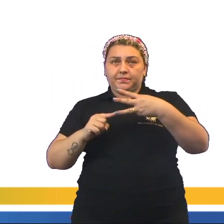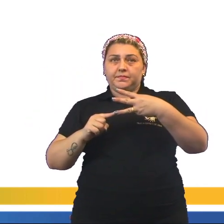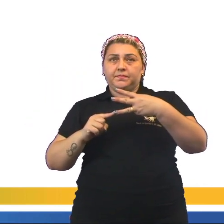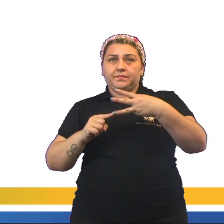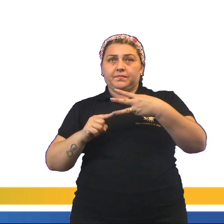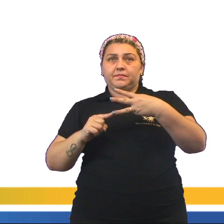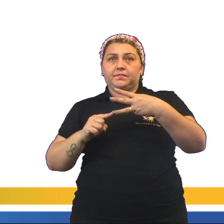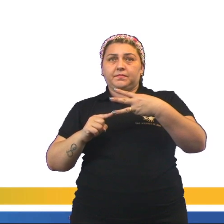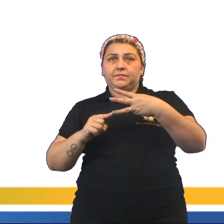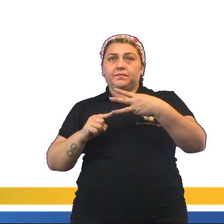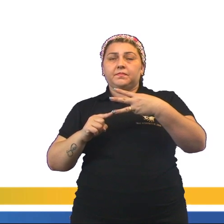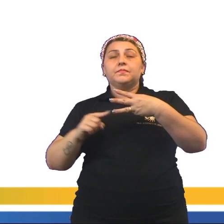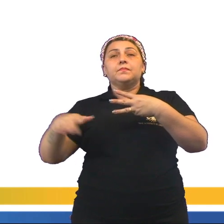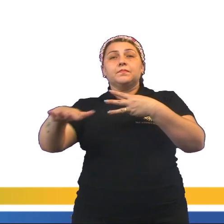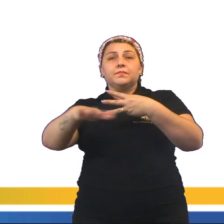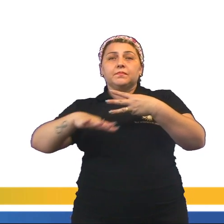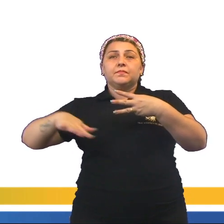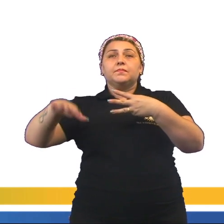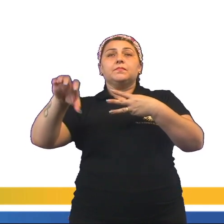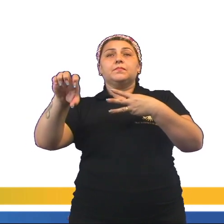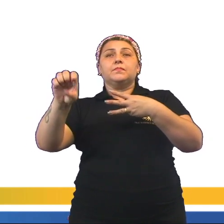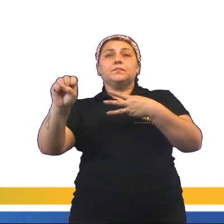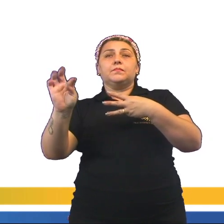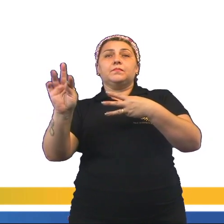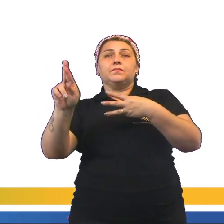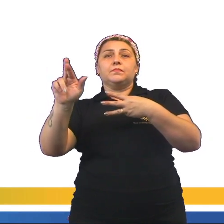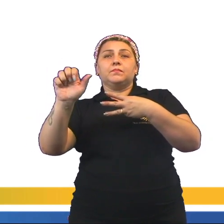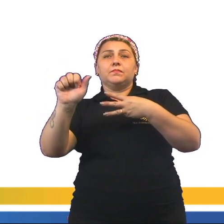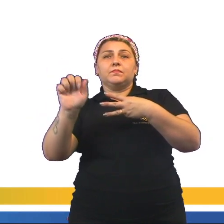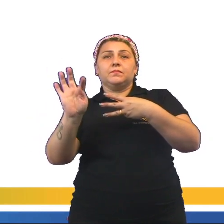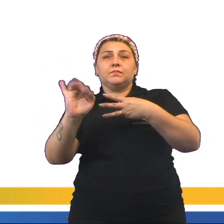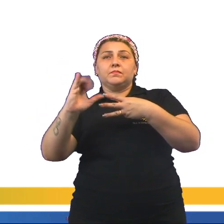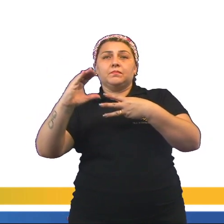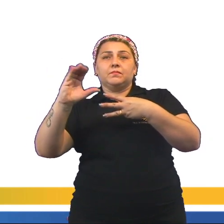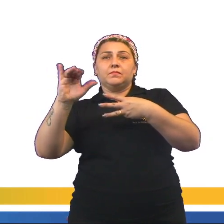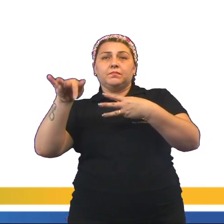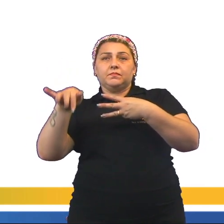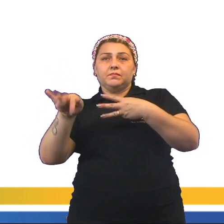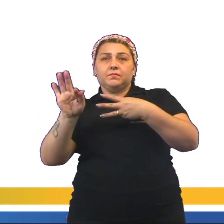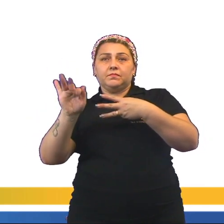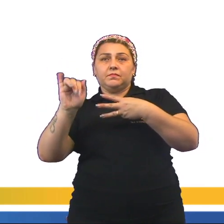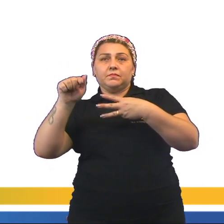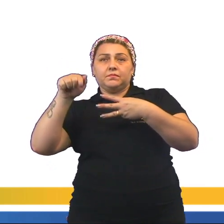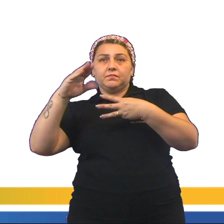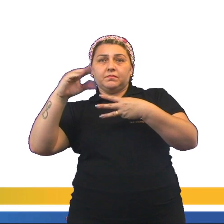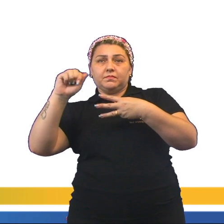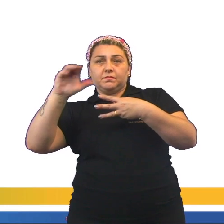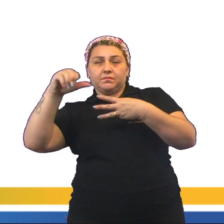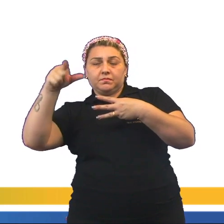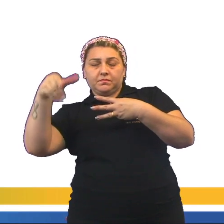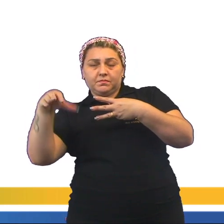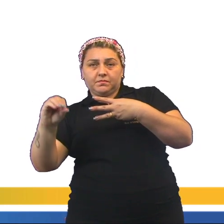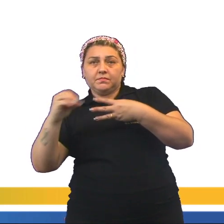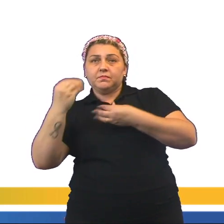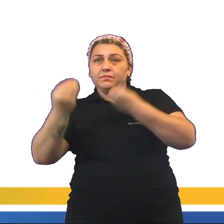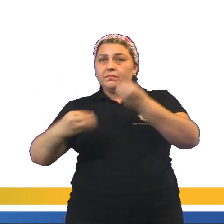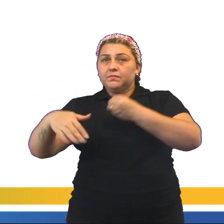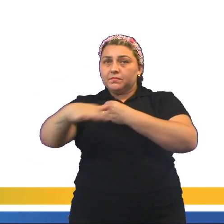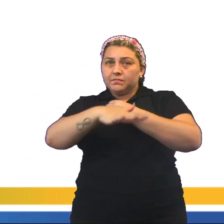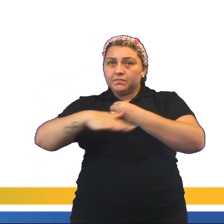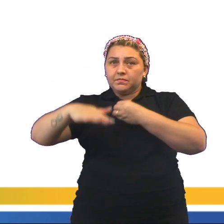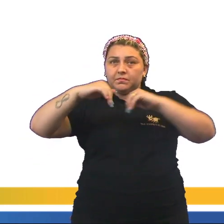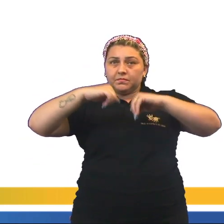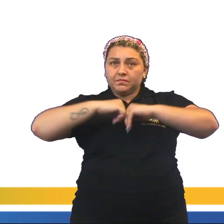estratificação social, ou seja, são três formas como a sociedade está